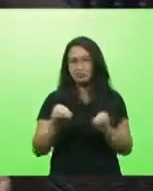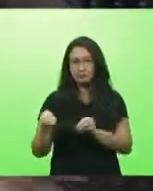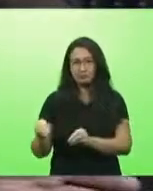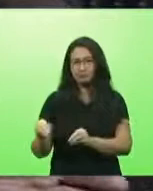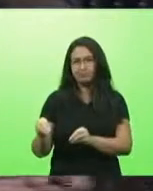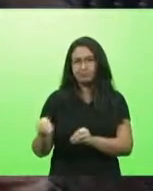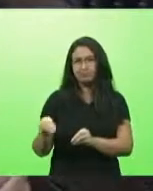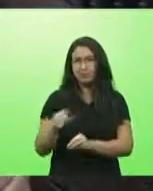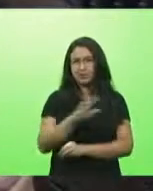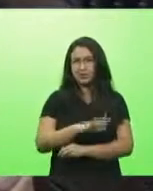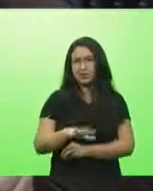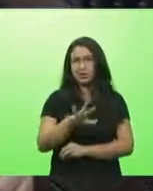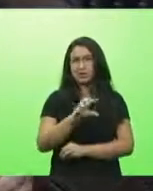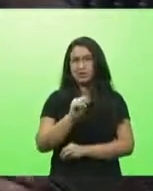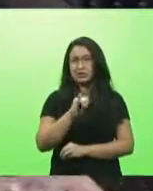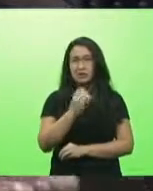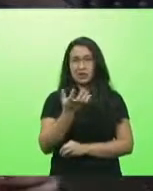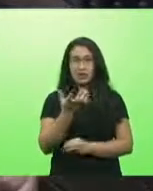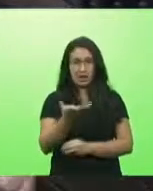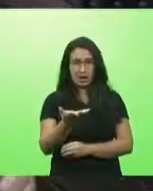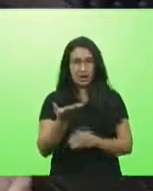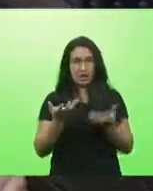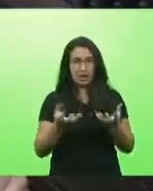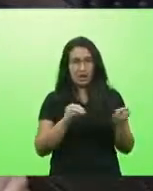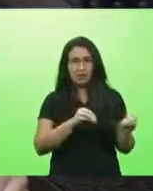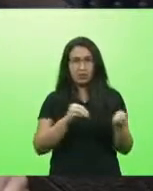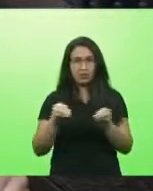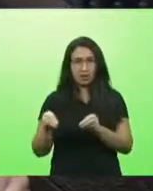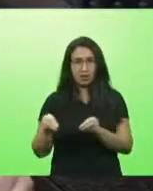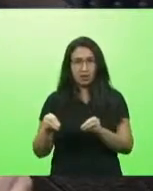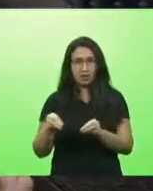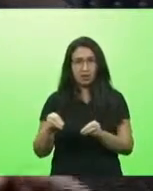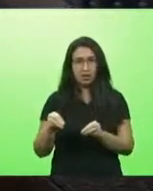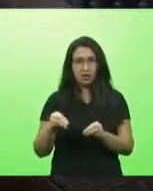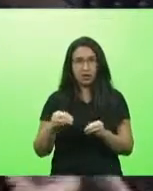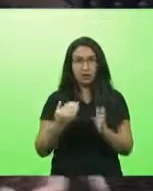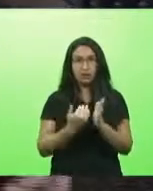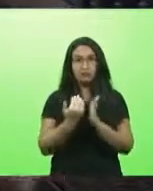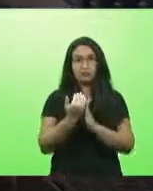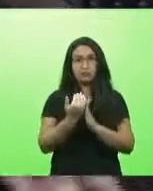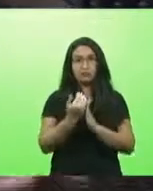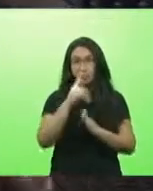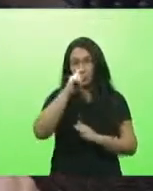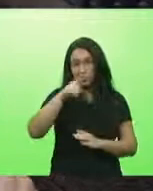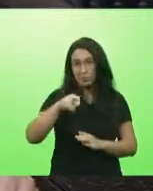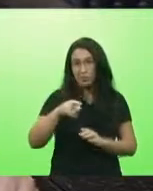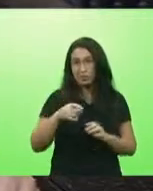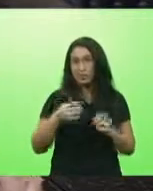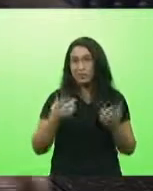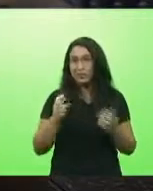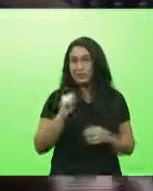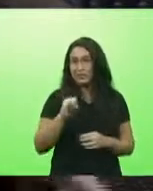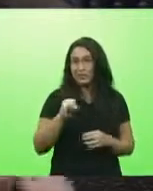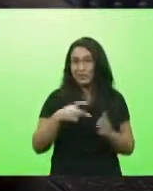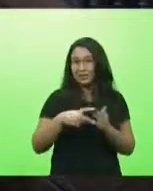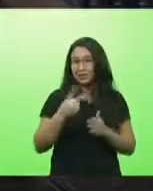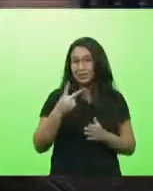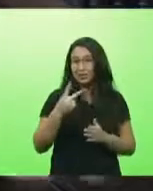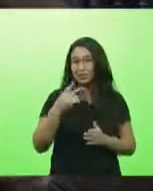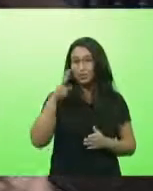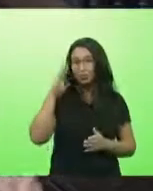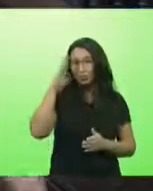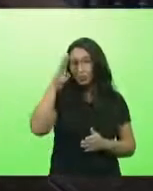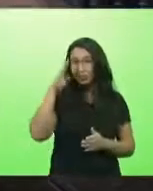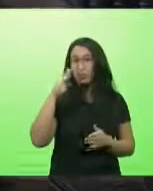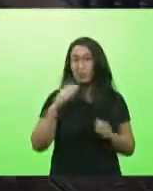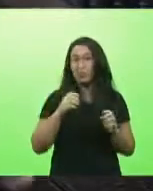se o policial pediu transferência é porque teve o comandante dele que autorizou se o subcomandante também tem que autorizar o comandante de companhia